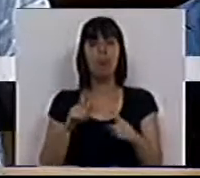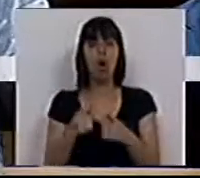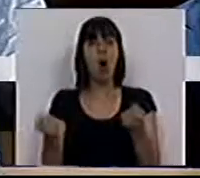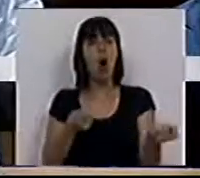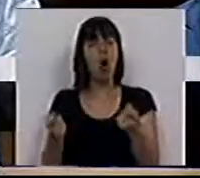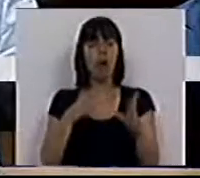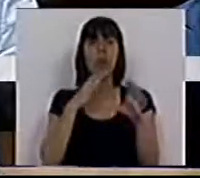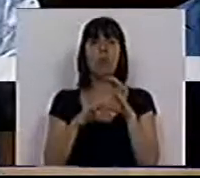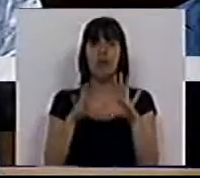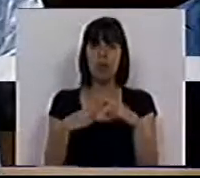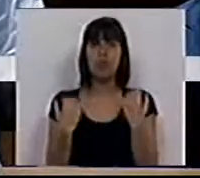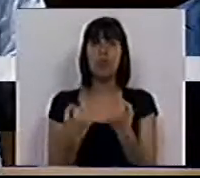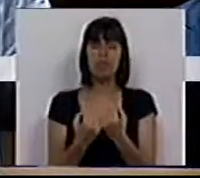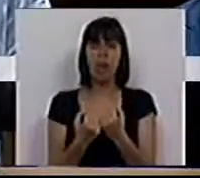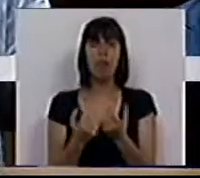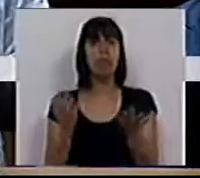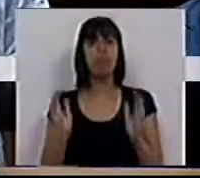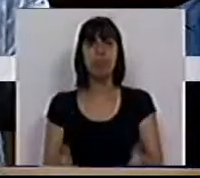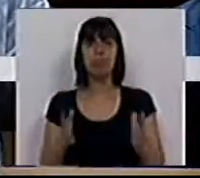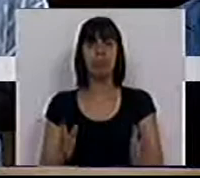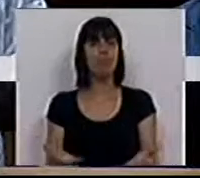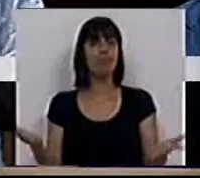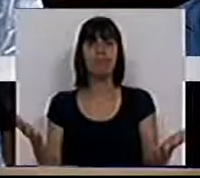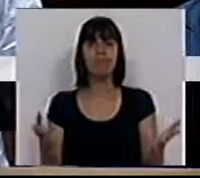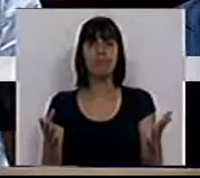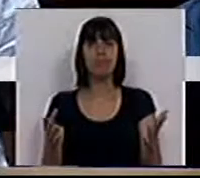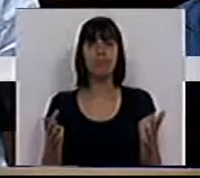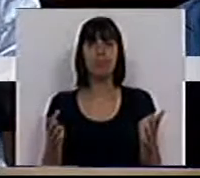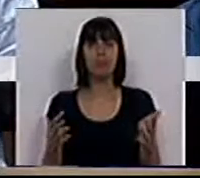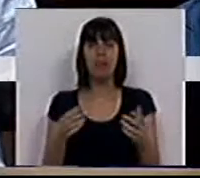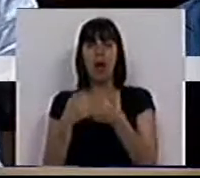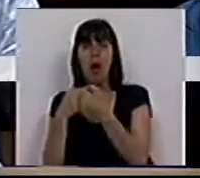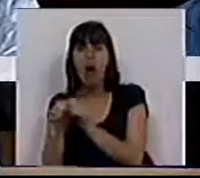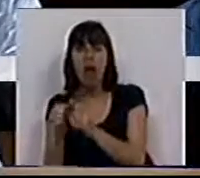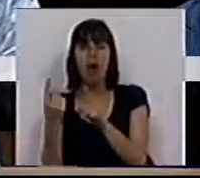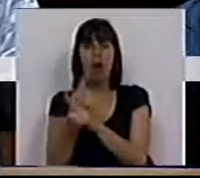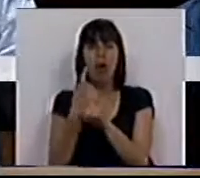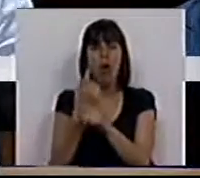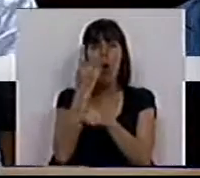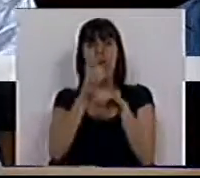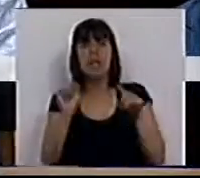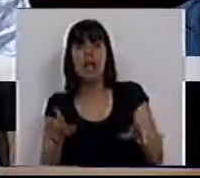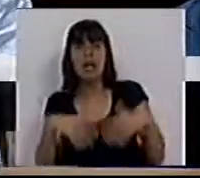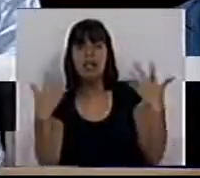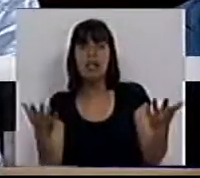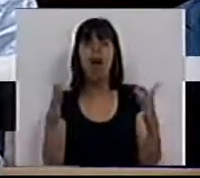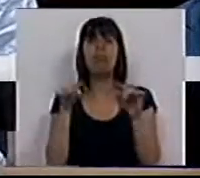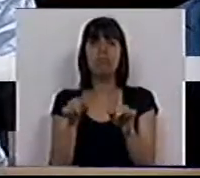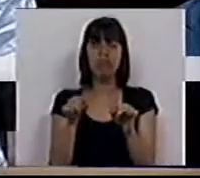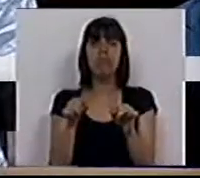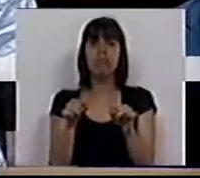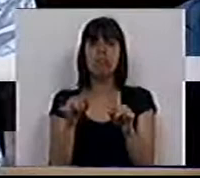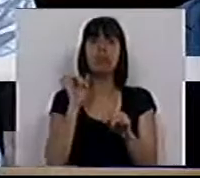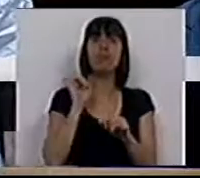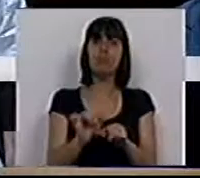dos órgãos de comunicação social sem qualquer espécie de subterfúgio ou de exceção, nomeadamente